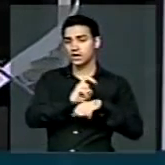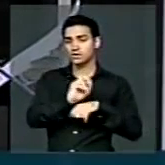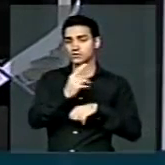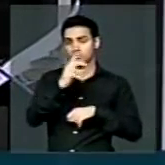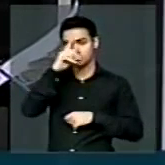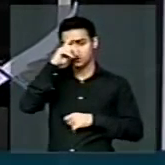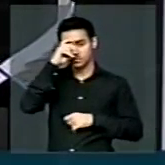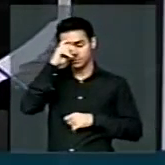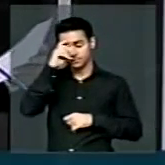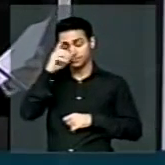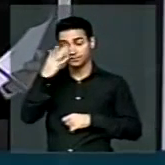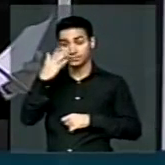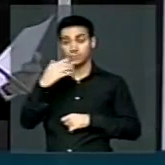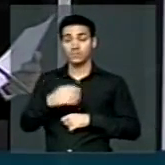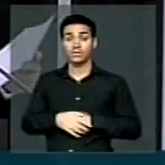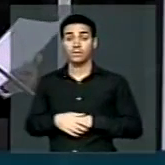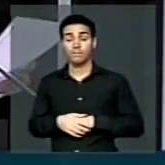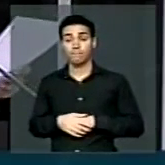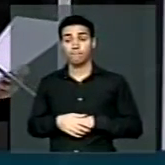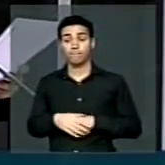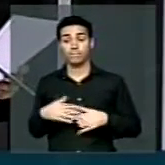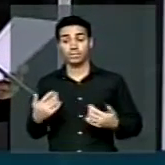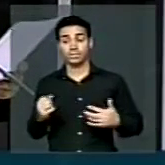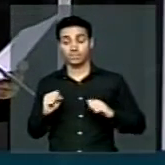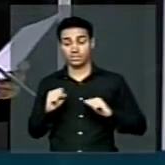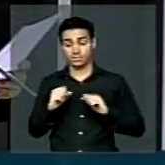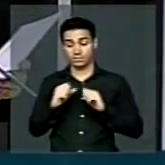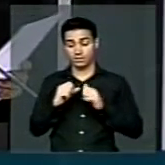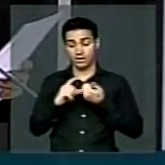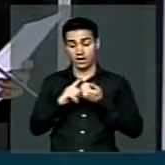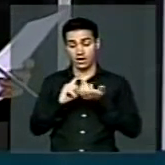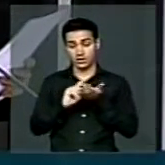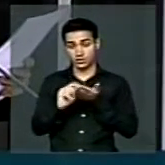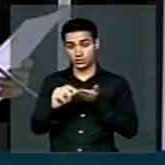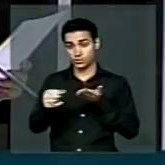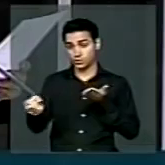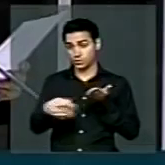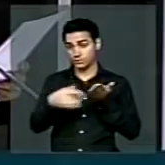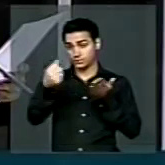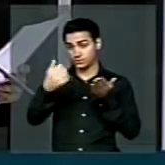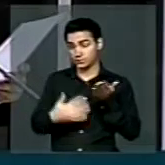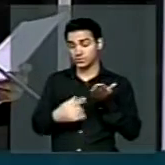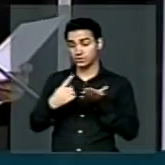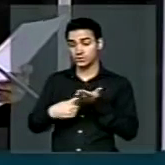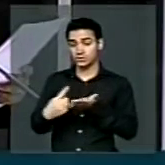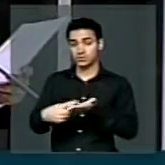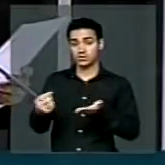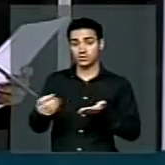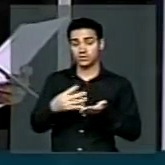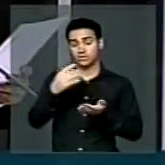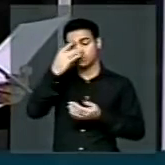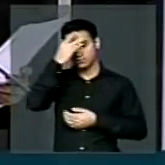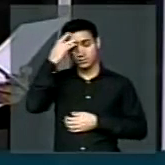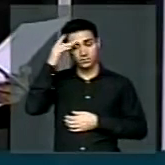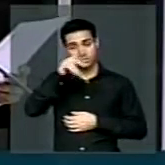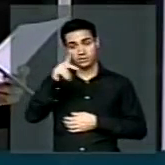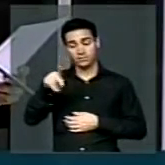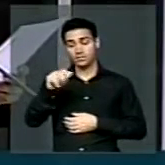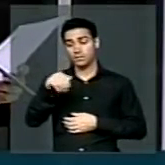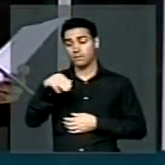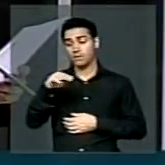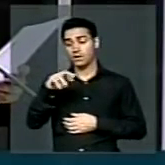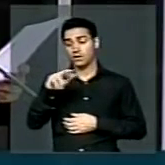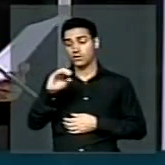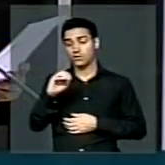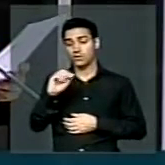hospitais. A propósito, ao defender em artigo recente o debate em torno de um novo Pacto Federativo, o professor Marco Aurélio